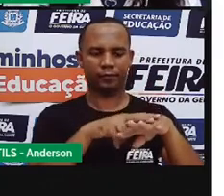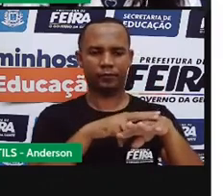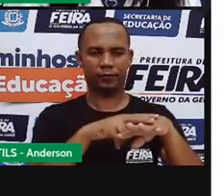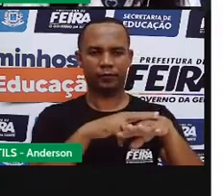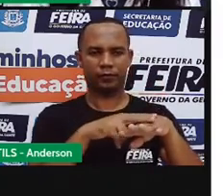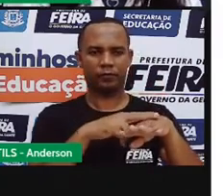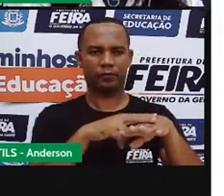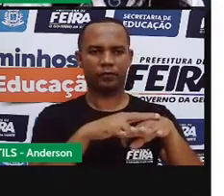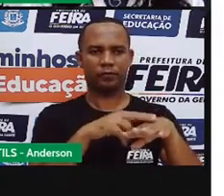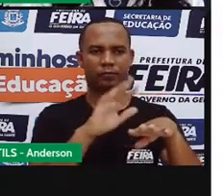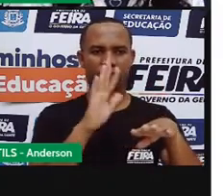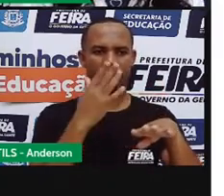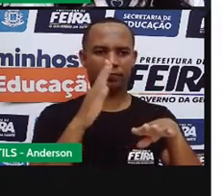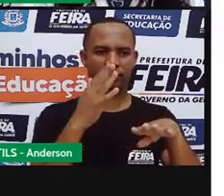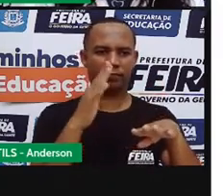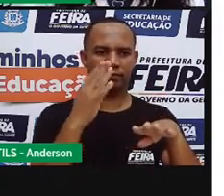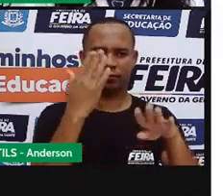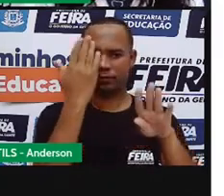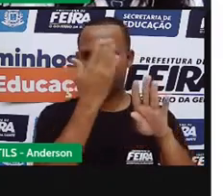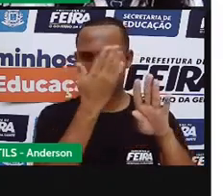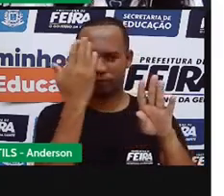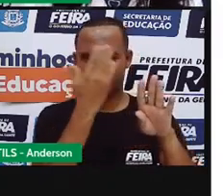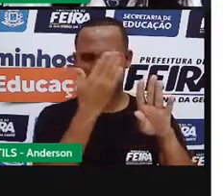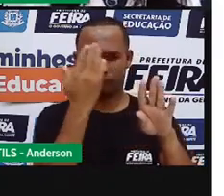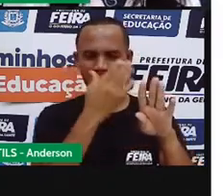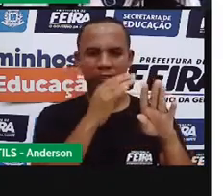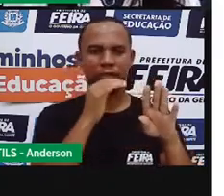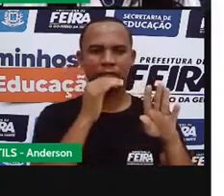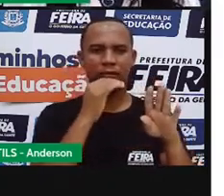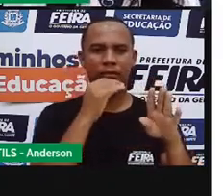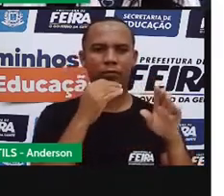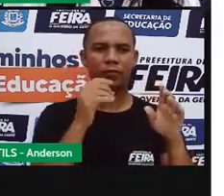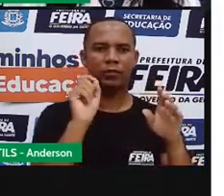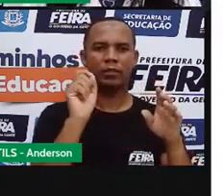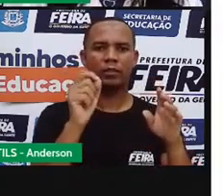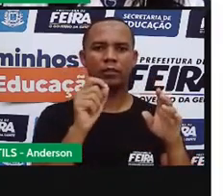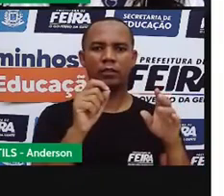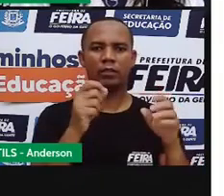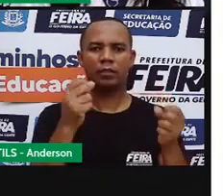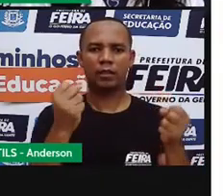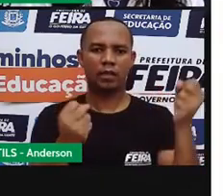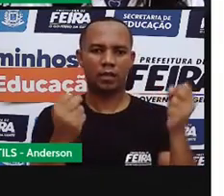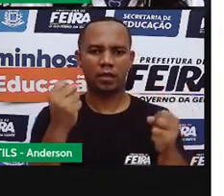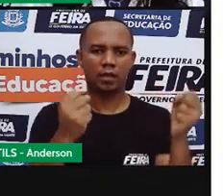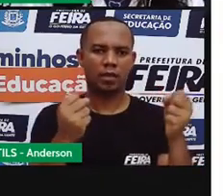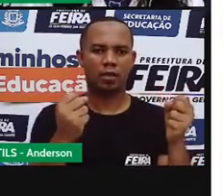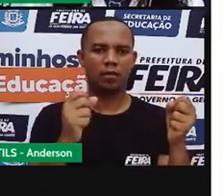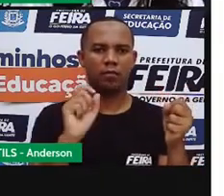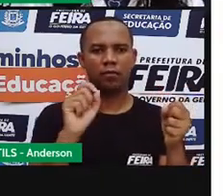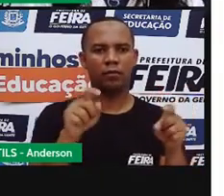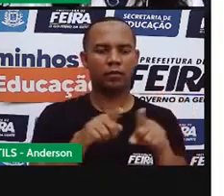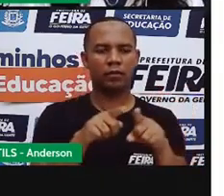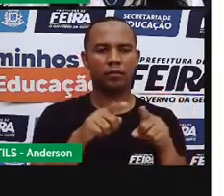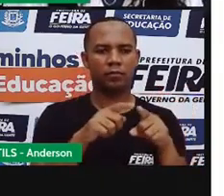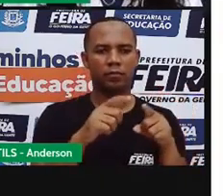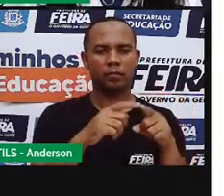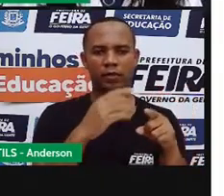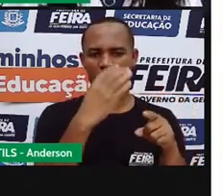acrílico. Quem anda de carro, quem tem um carro, quem anda de van,